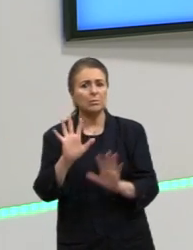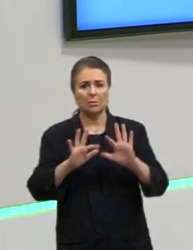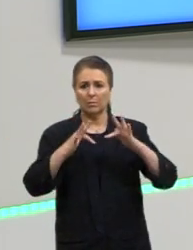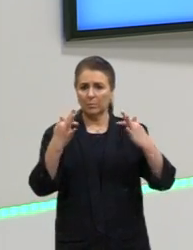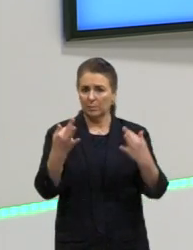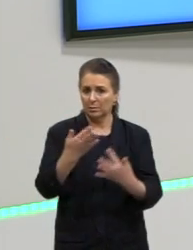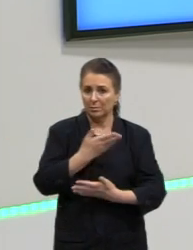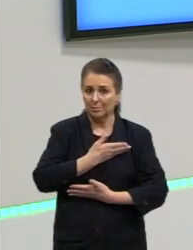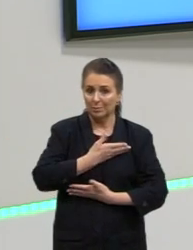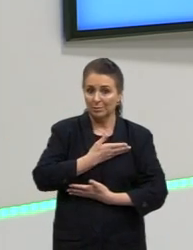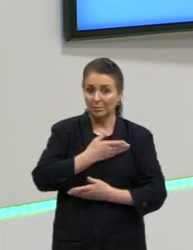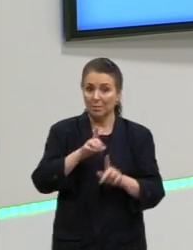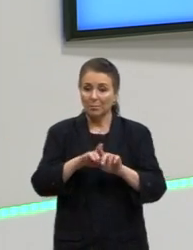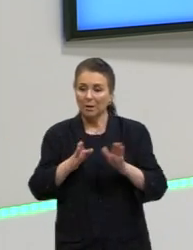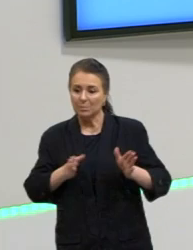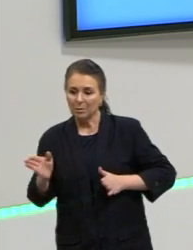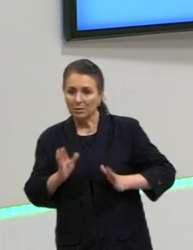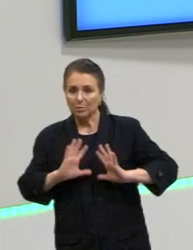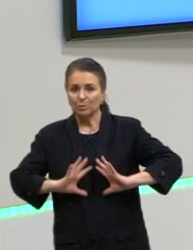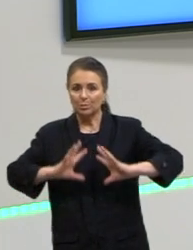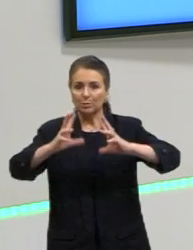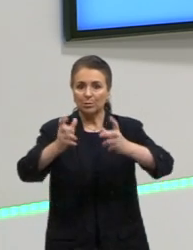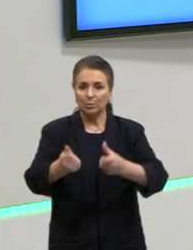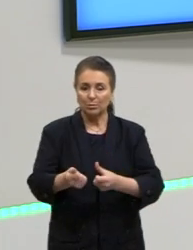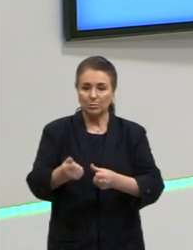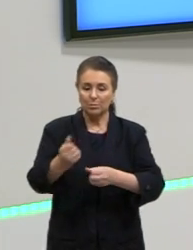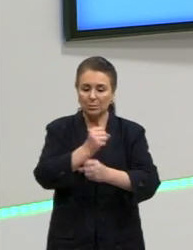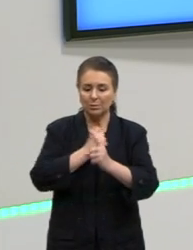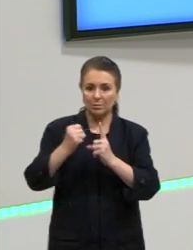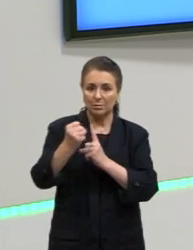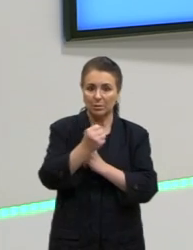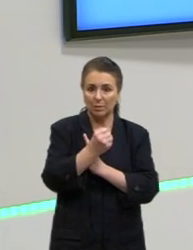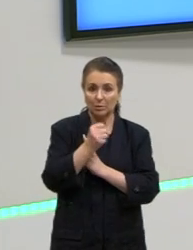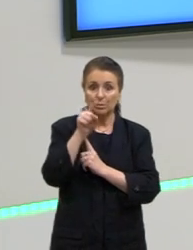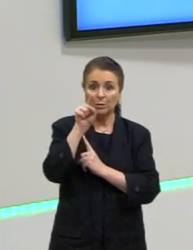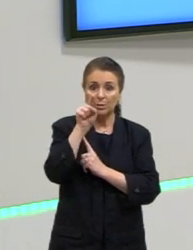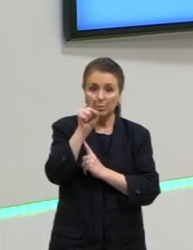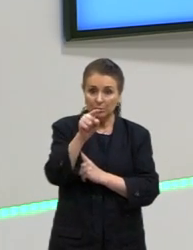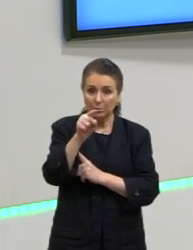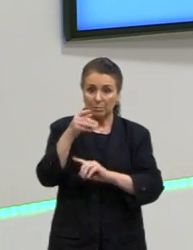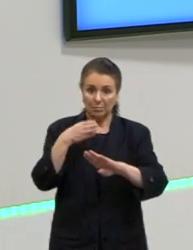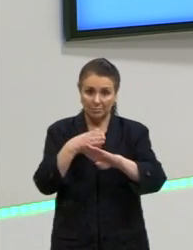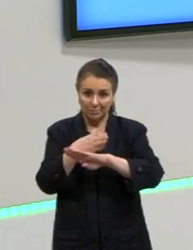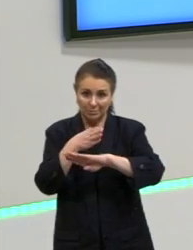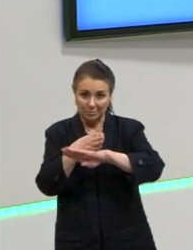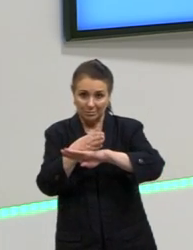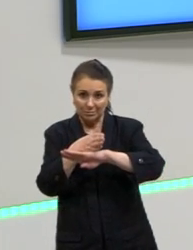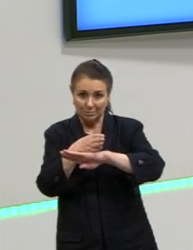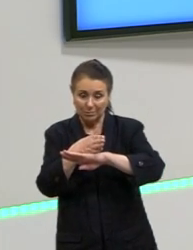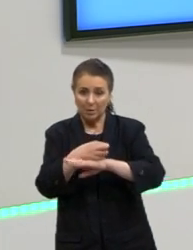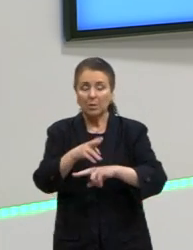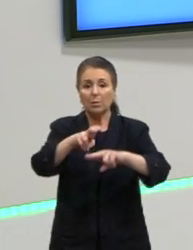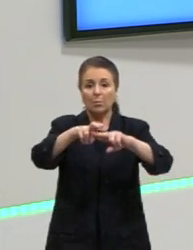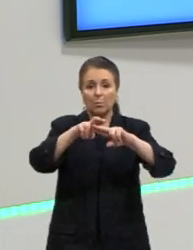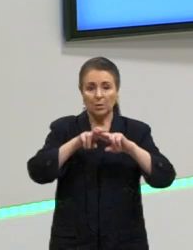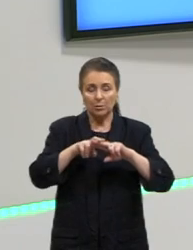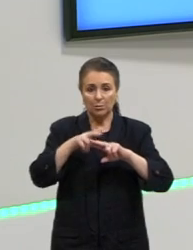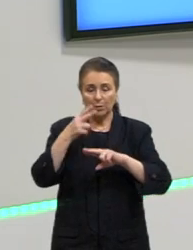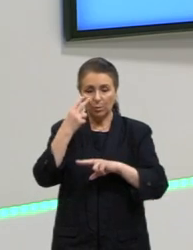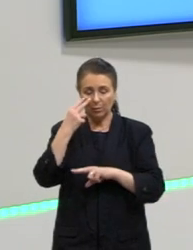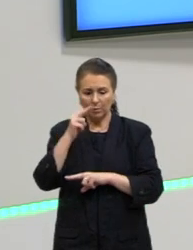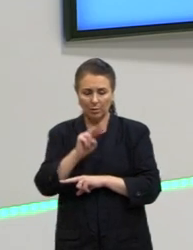É o acesso de todos da sociedade a que tu pertence. Então, é para isso que tu vai olhar,